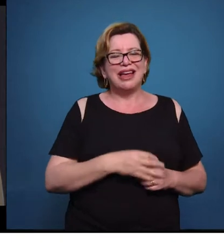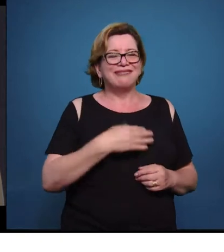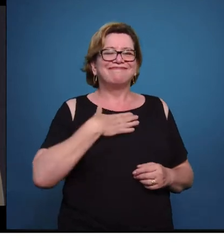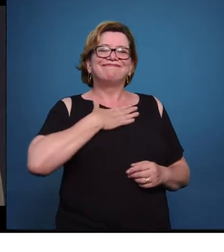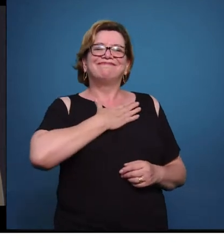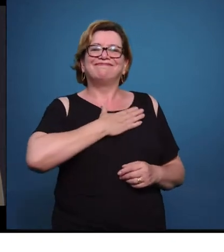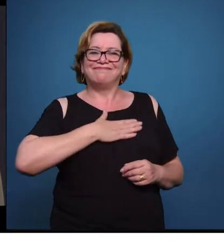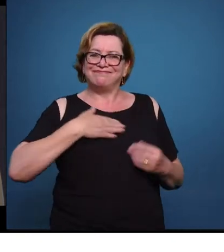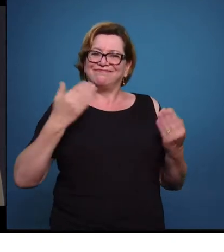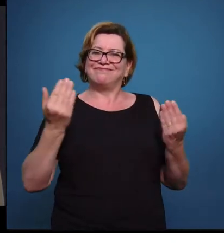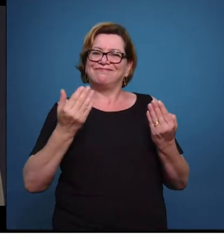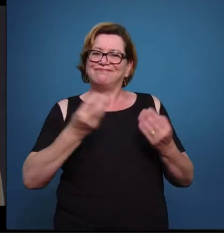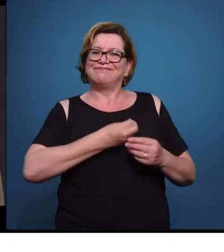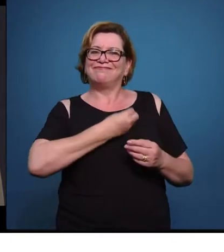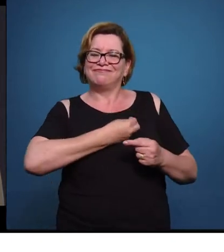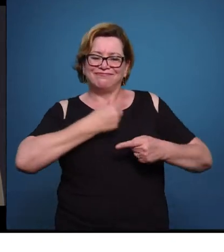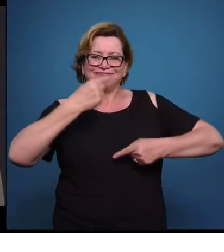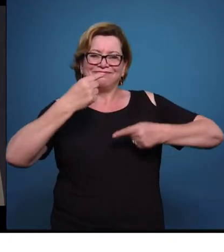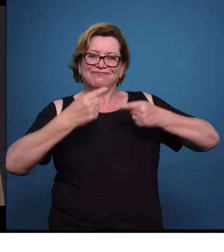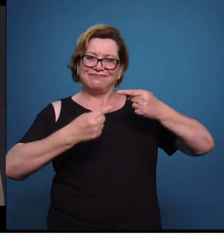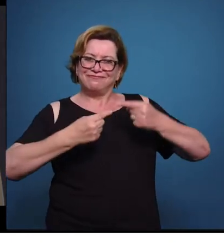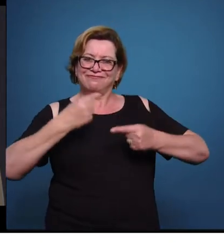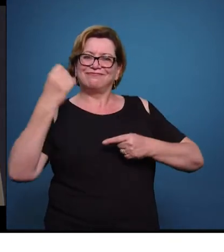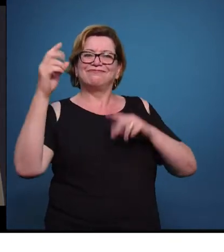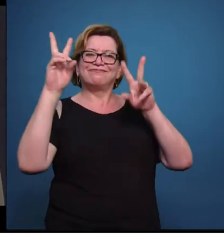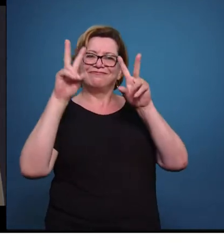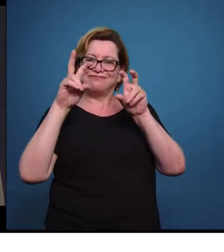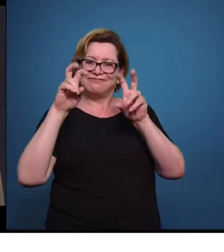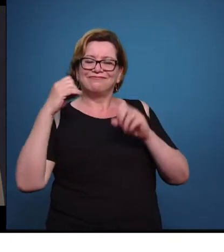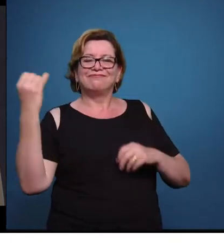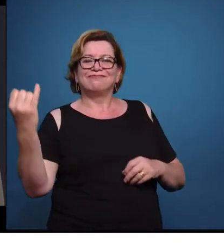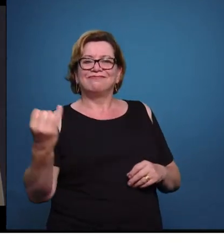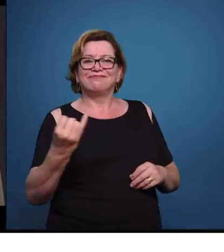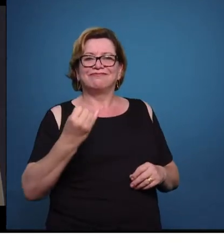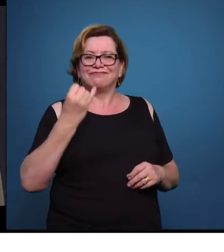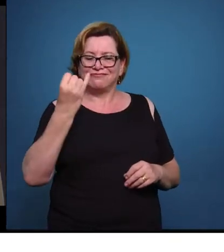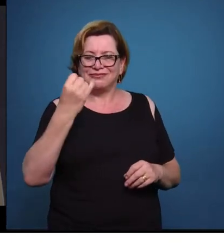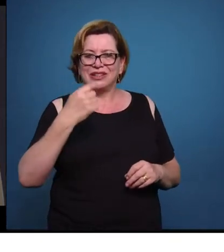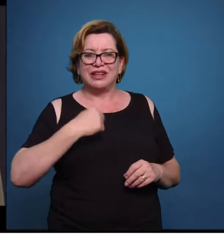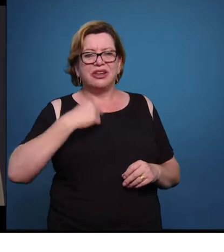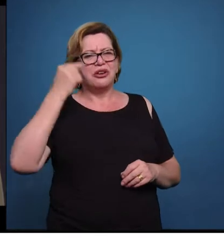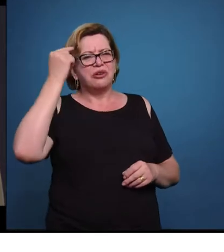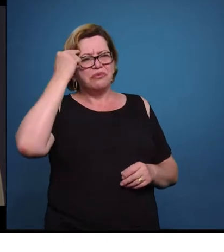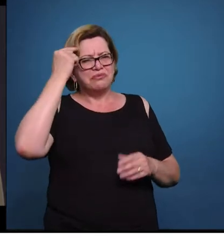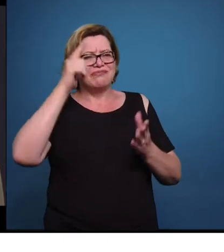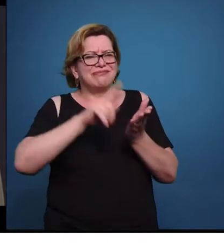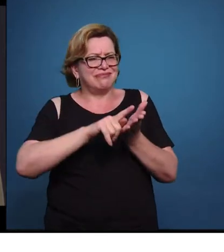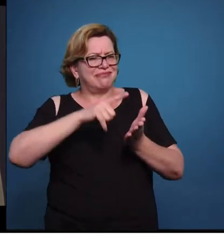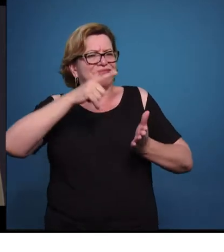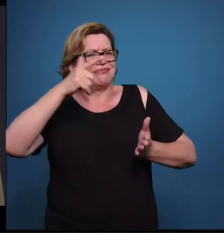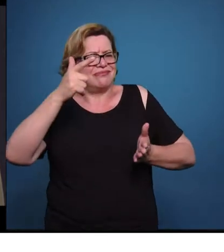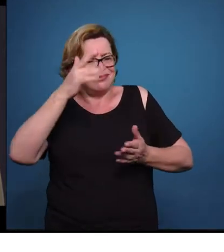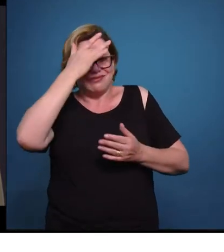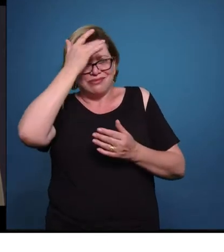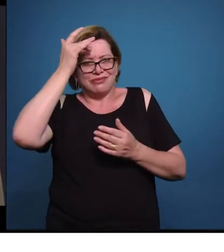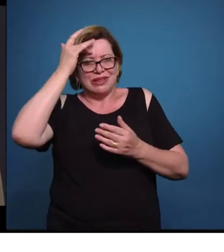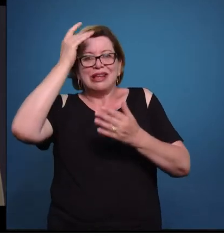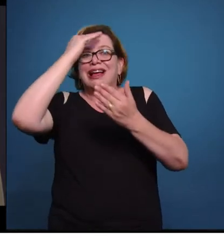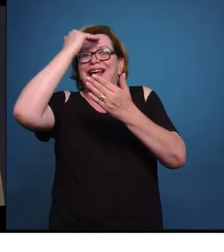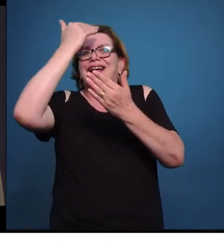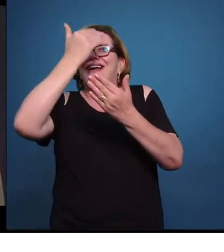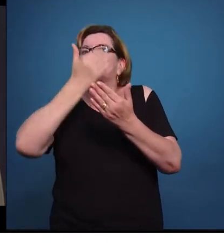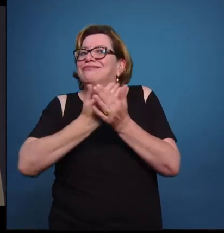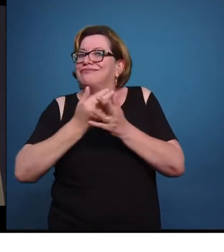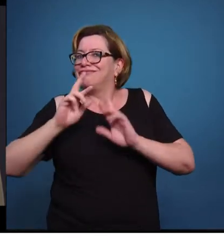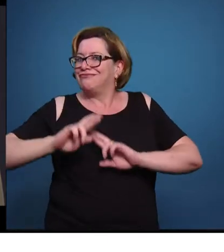discutindo um assunto de tamanho envergador. Eu penso que o jornal ainda passa confiança para as pessoas, diferentemente